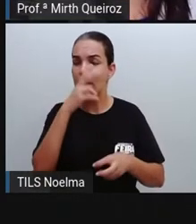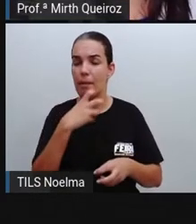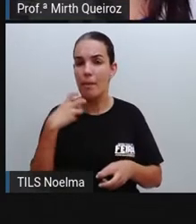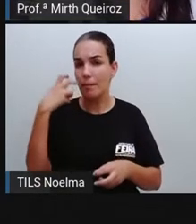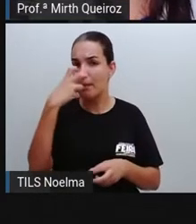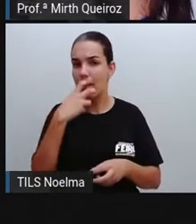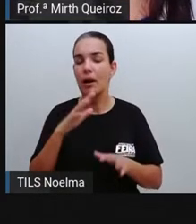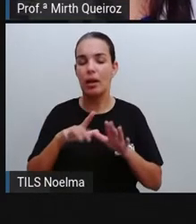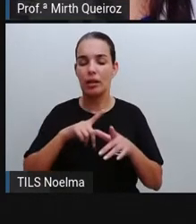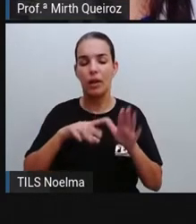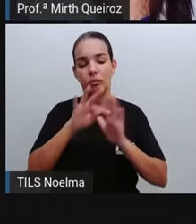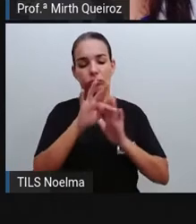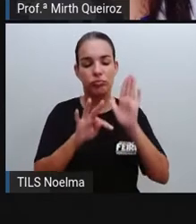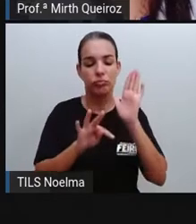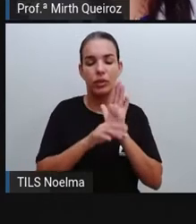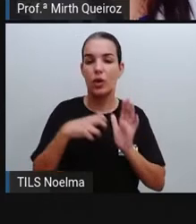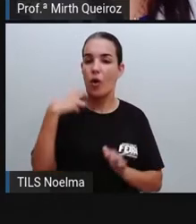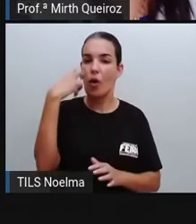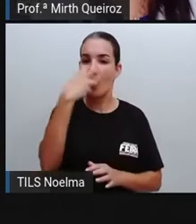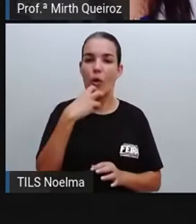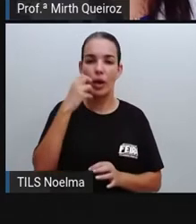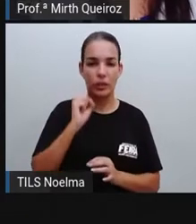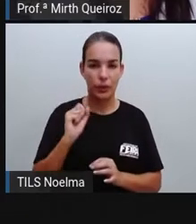narrativas orais, certo?